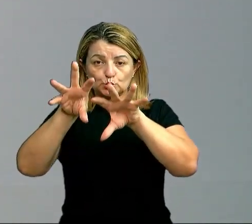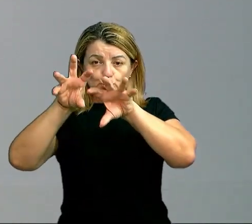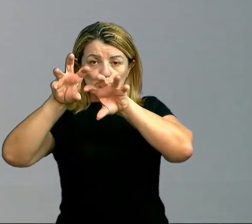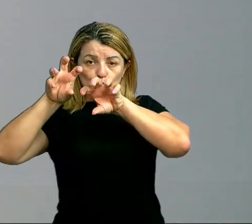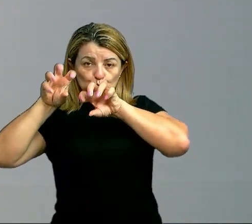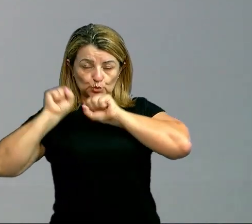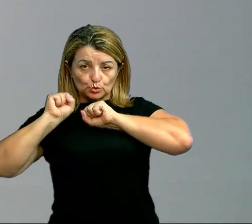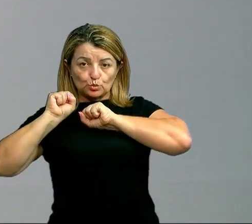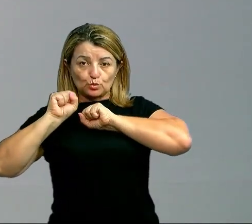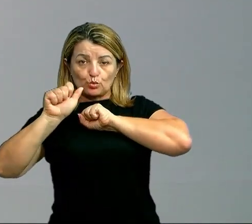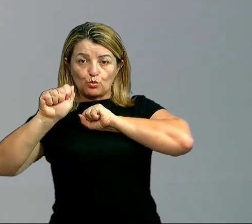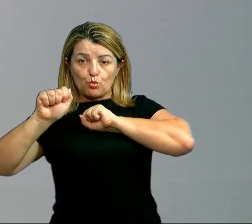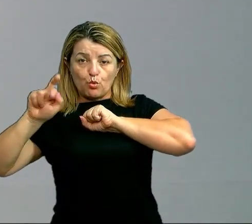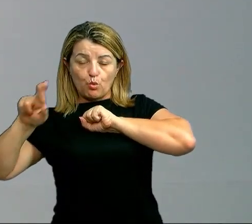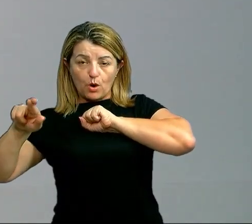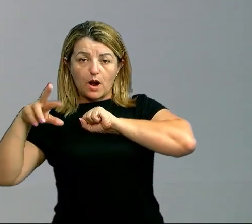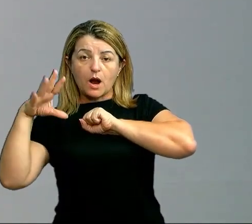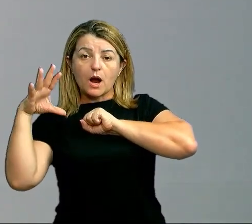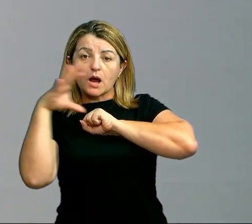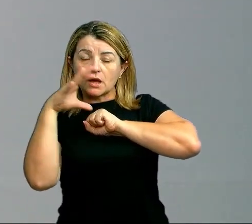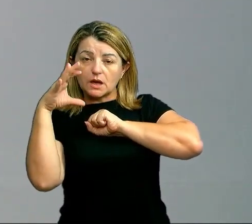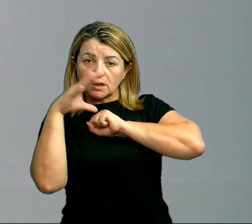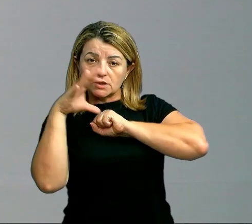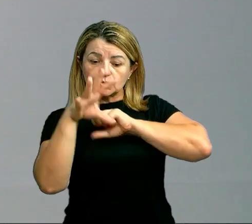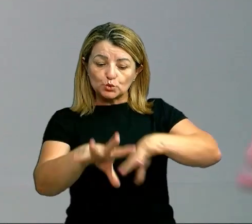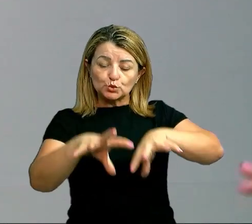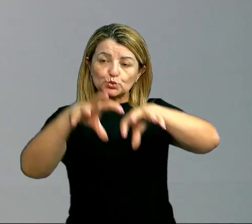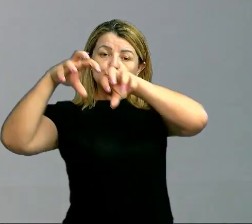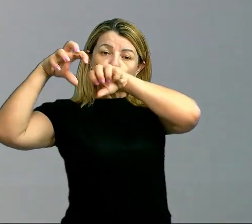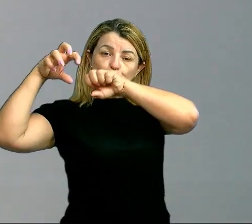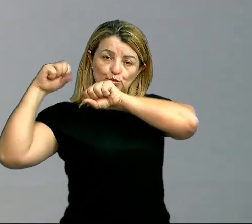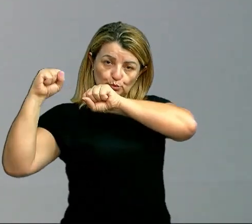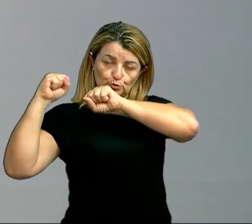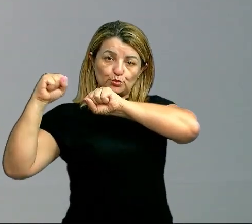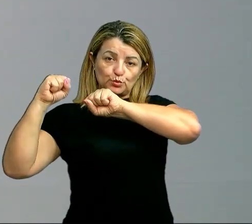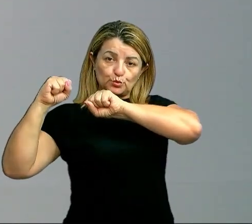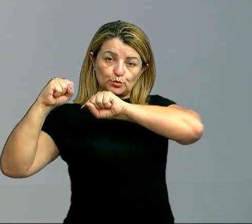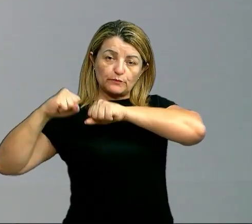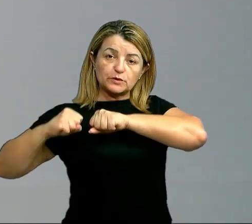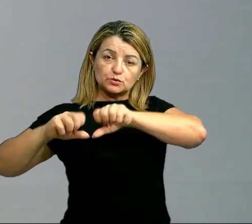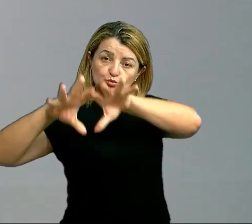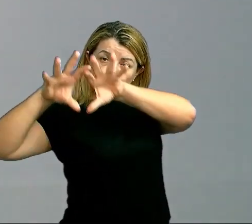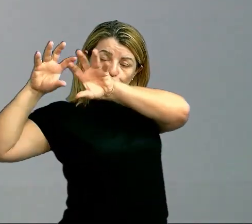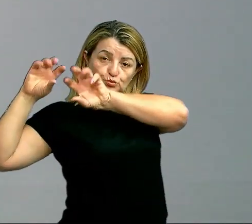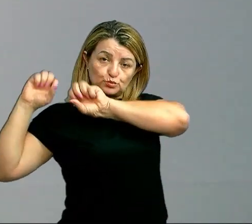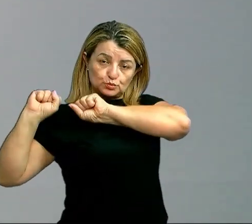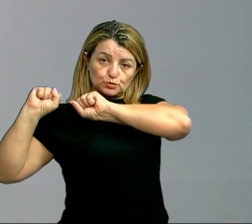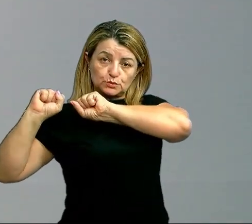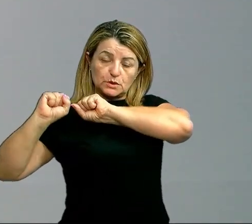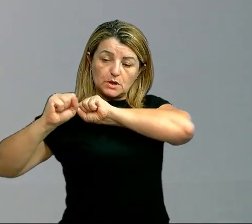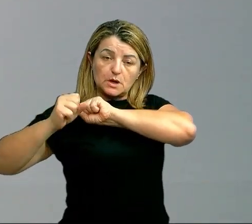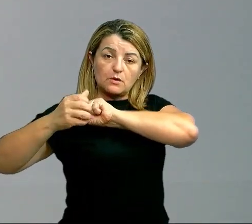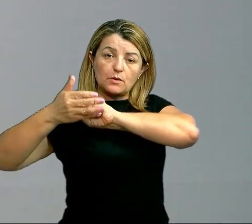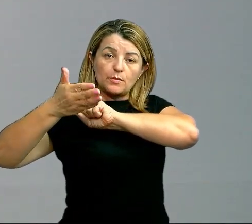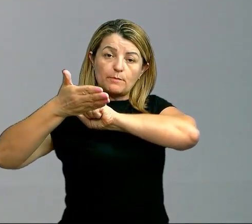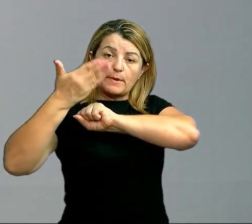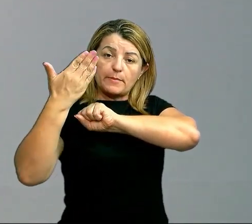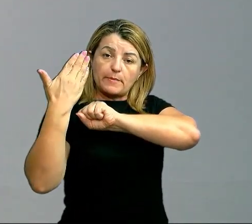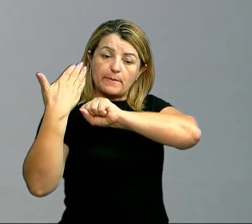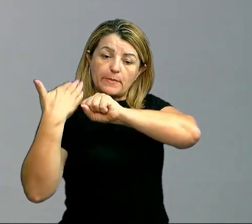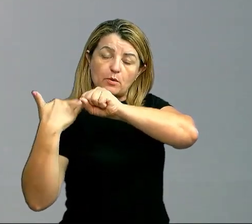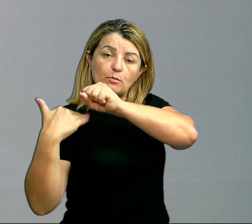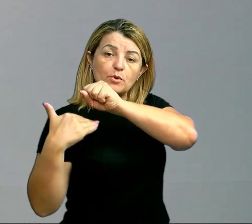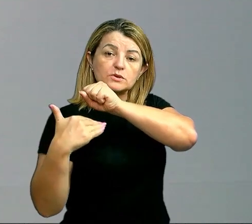quente, que está no ambiente. Esse ar quente, como ele é um ar leve, ele tende a subir. E ele vai passar por um processo de